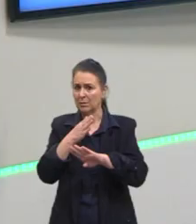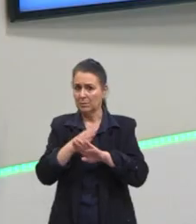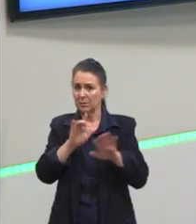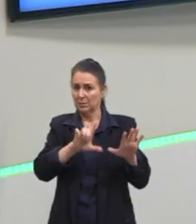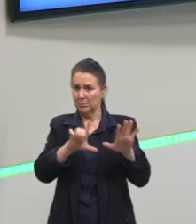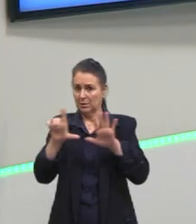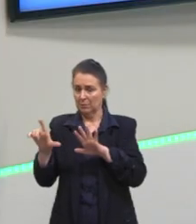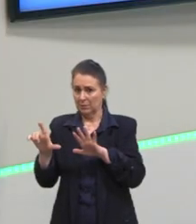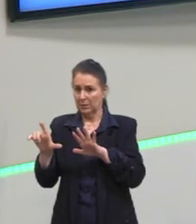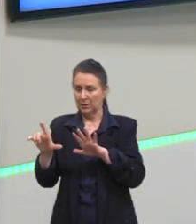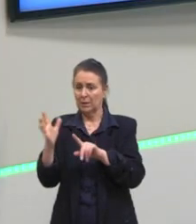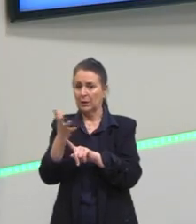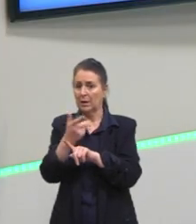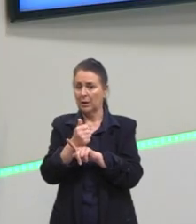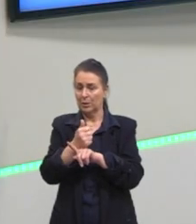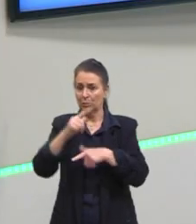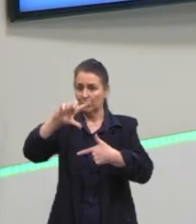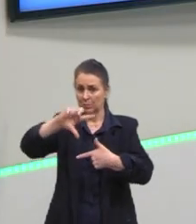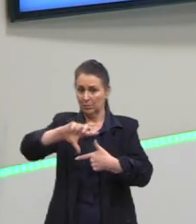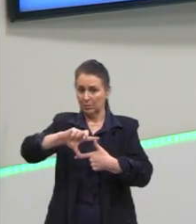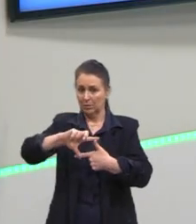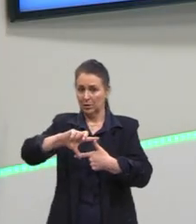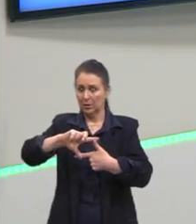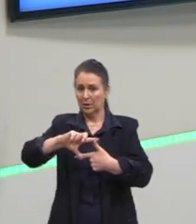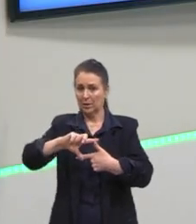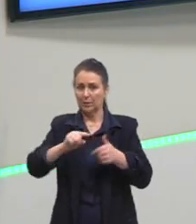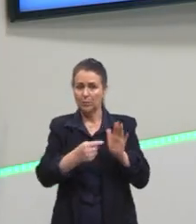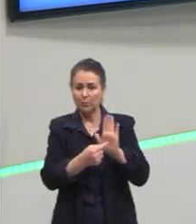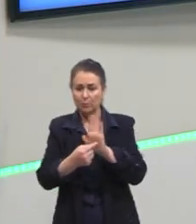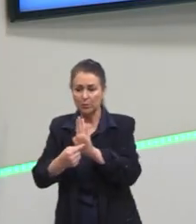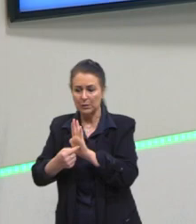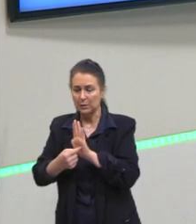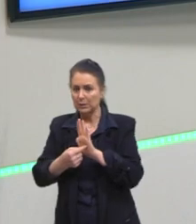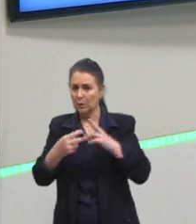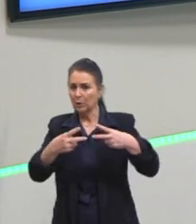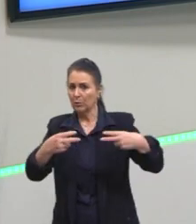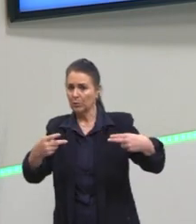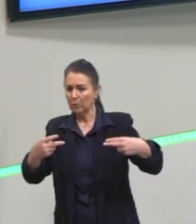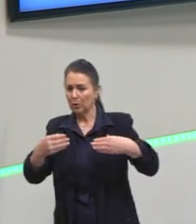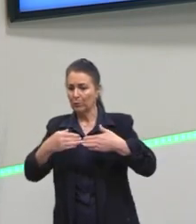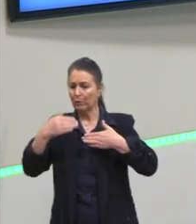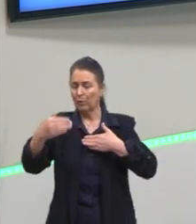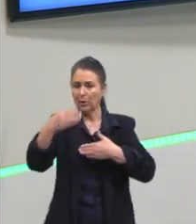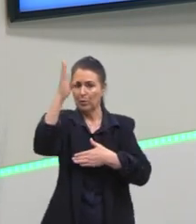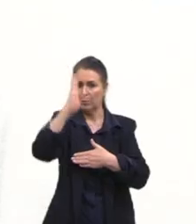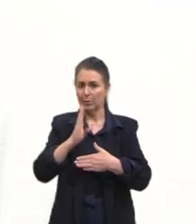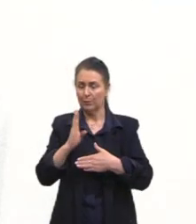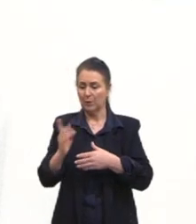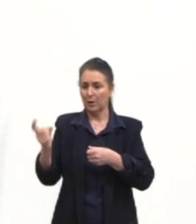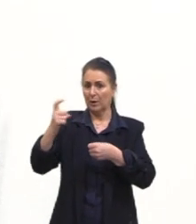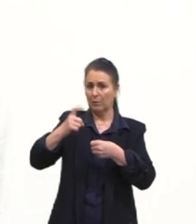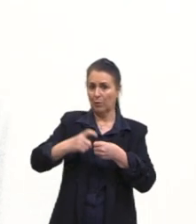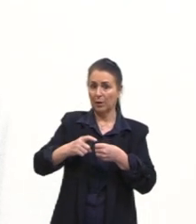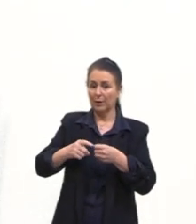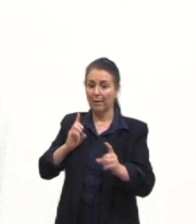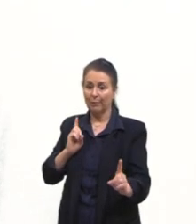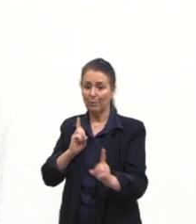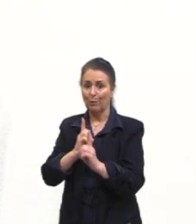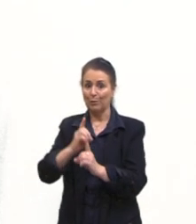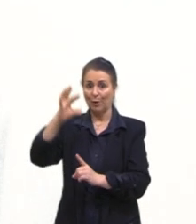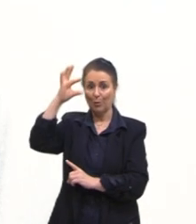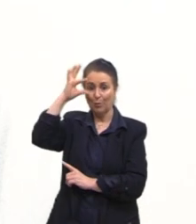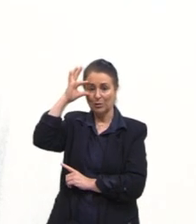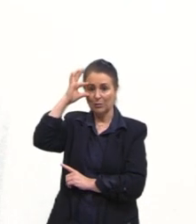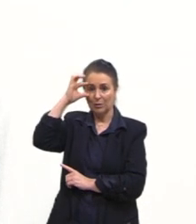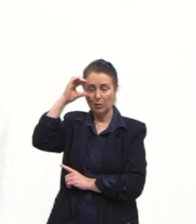Ela estava em exposição fora do Brasil. Mas quando ela retorna e ela encontra o Oswaldo de Andrade e presenteia ele